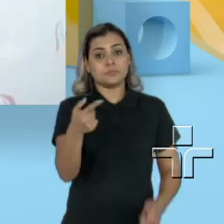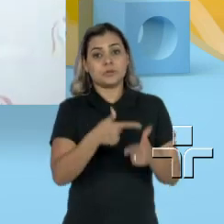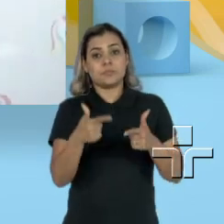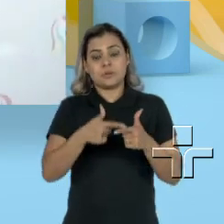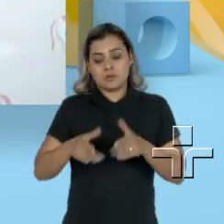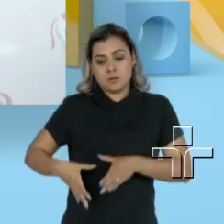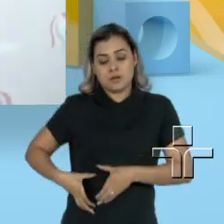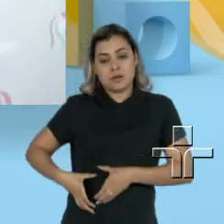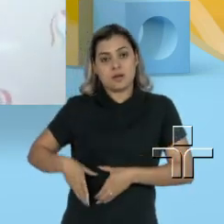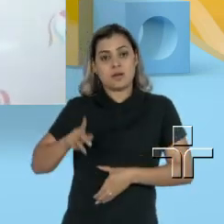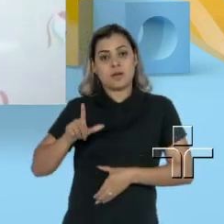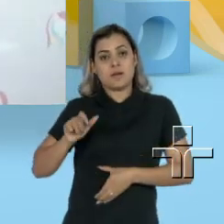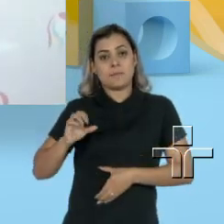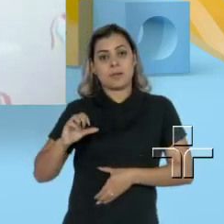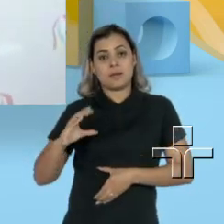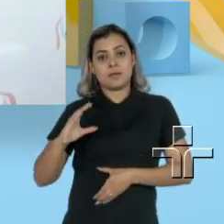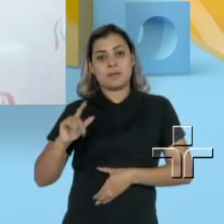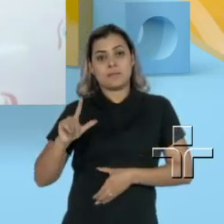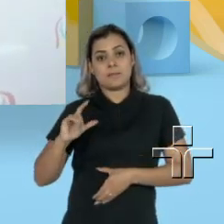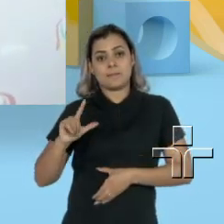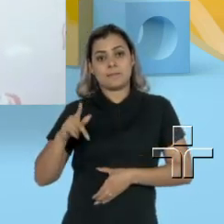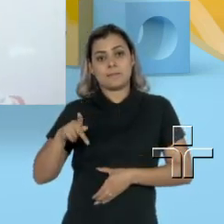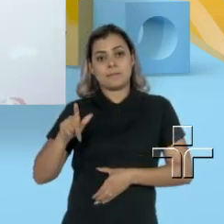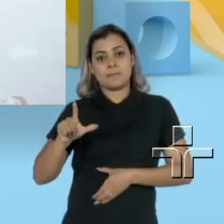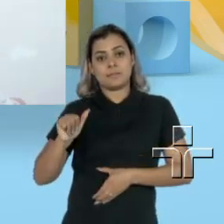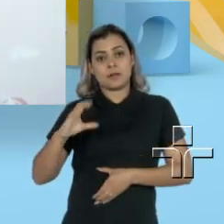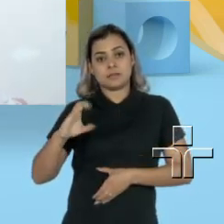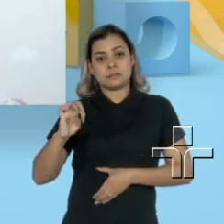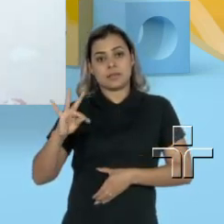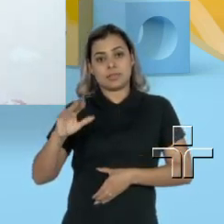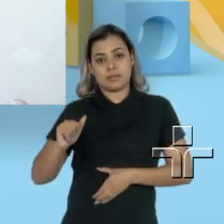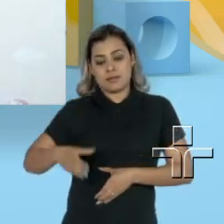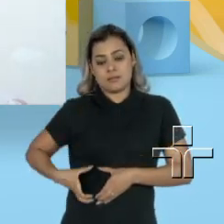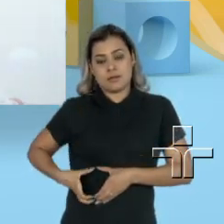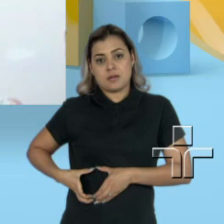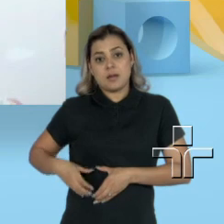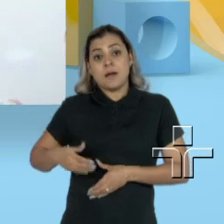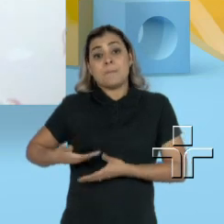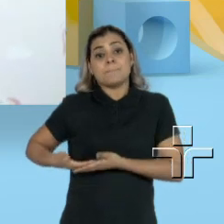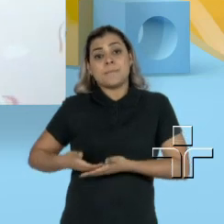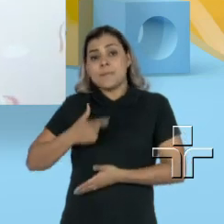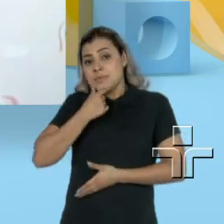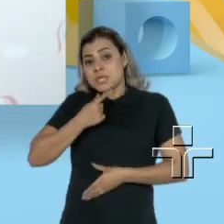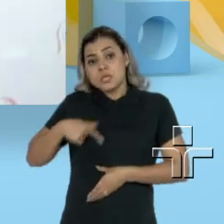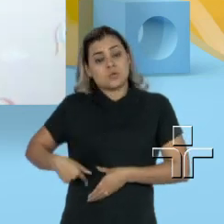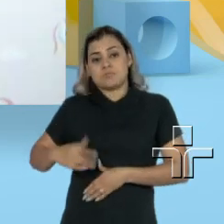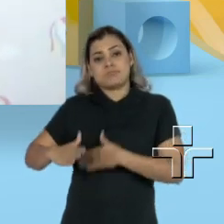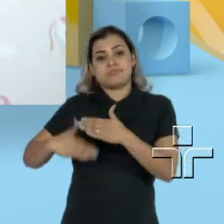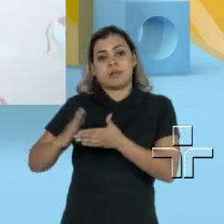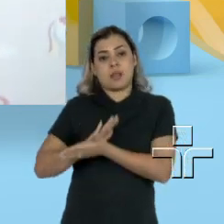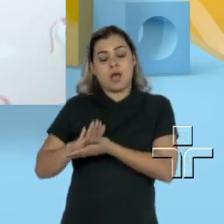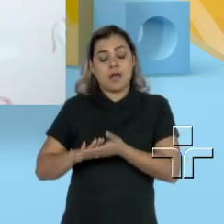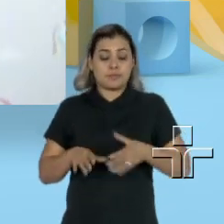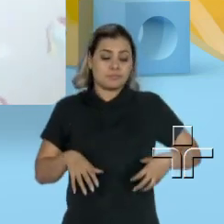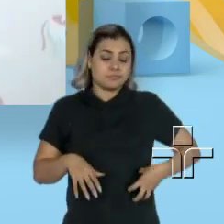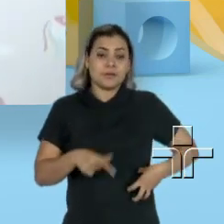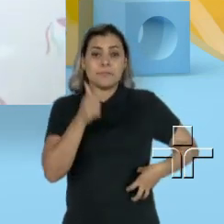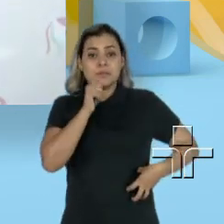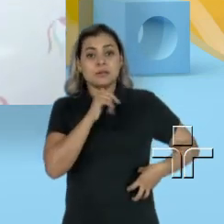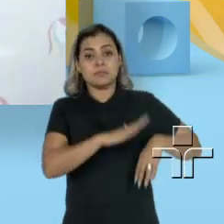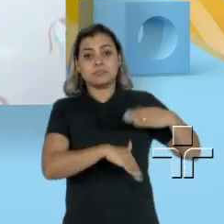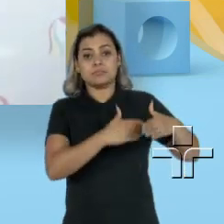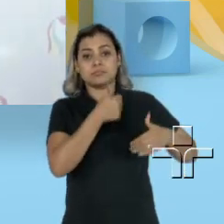que é justamente onde estava o menino, e ele não estava se desenvolvendo. Mas isso é uma coisa que pode acontecer com qualquer um,